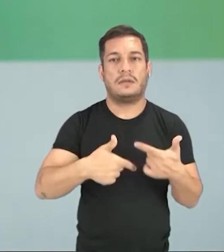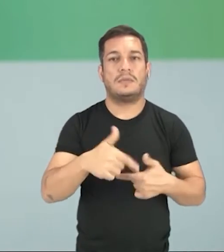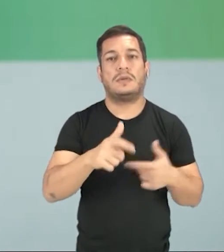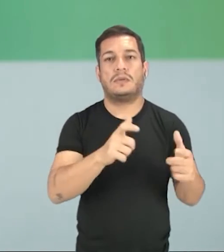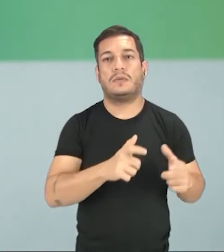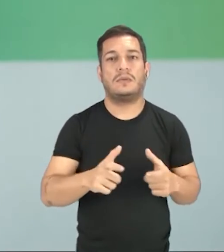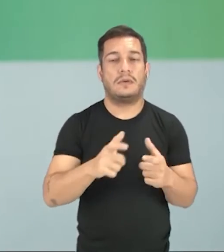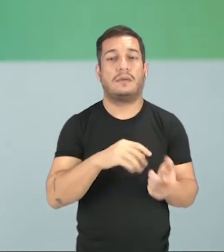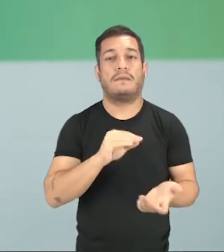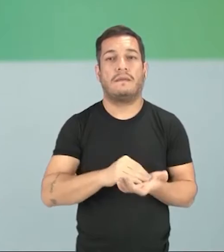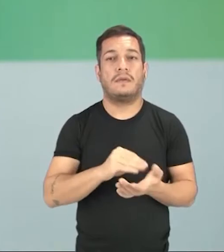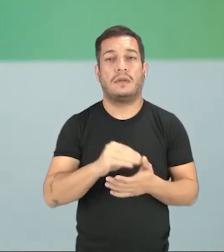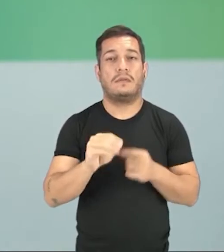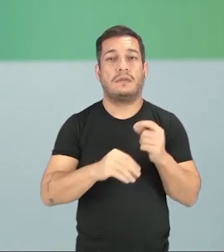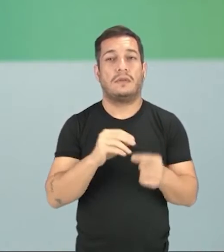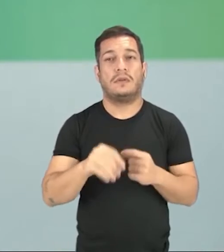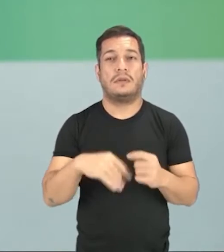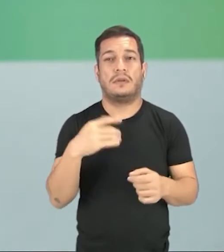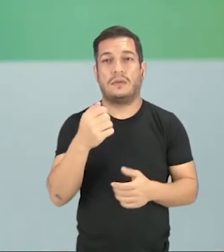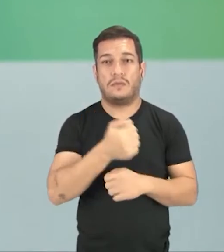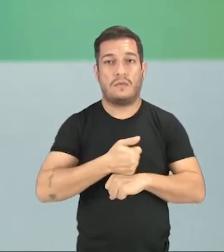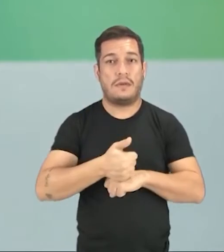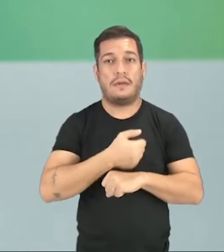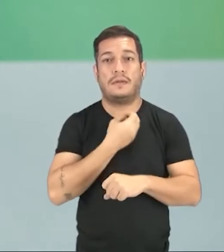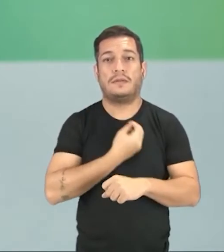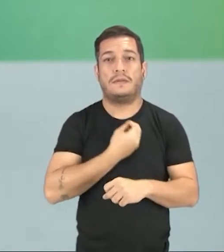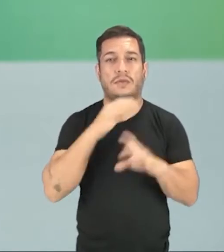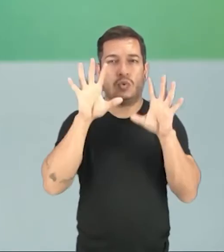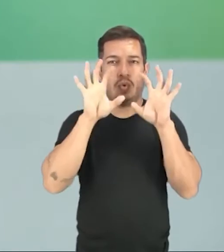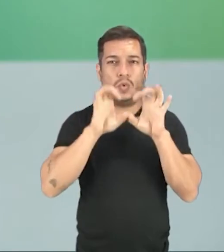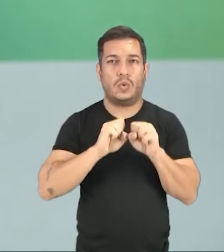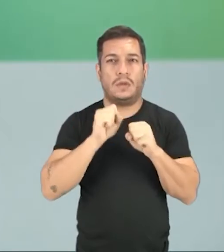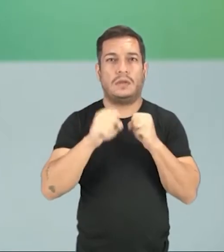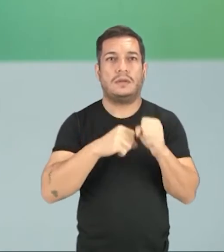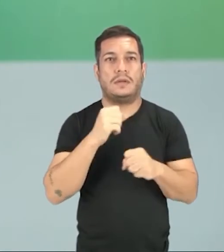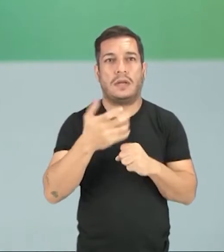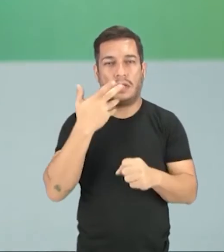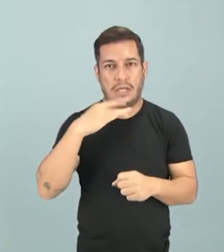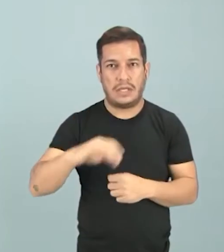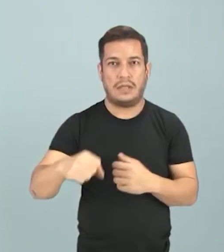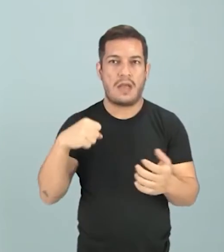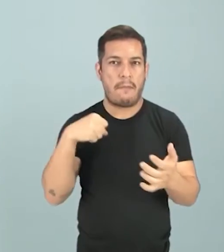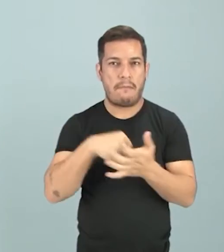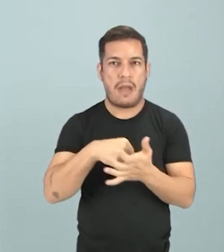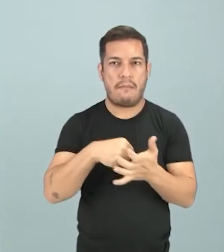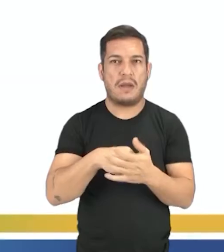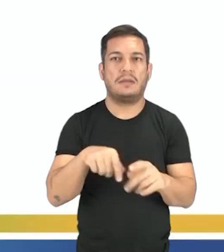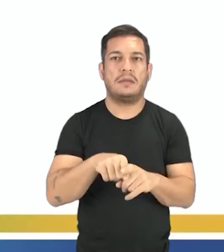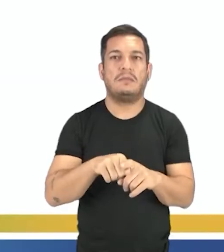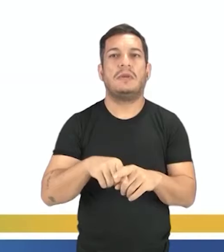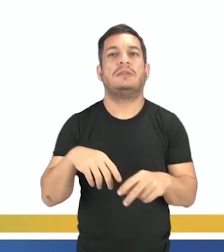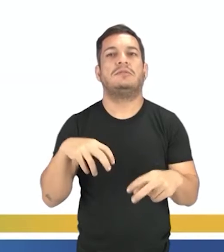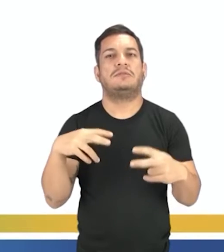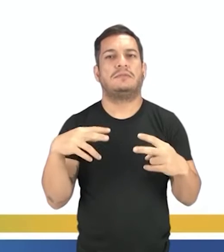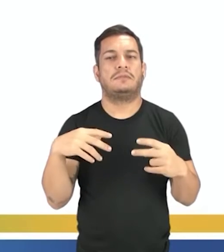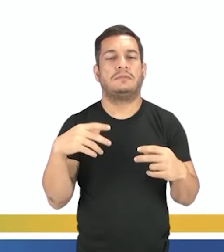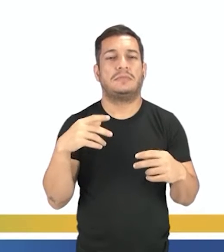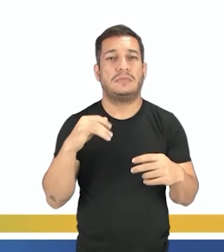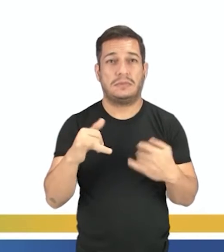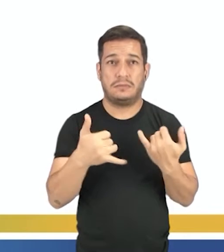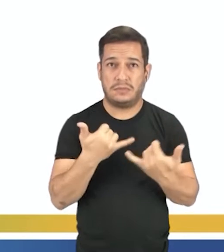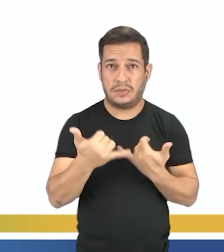insalubres, escuros. As crianças recebiam socos e pontapé dos cheves. Por qualquer